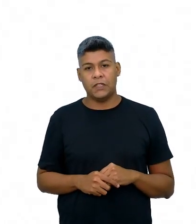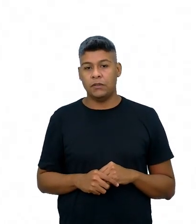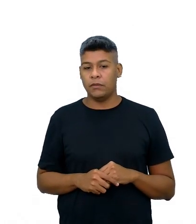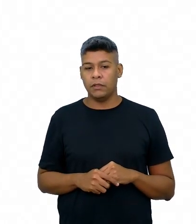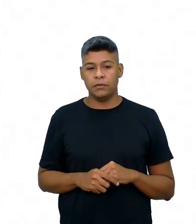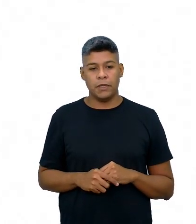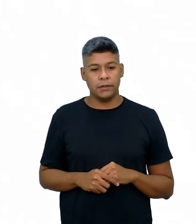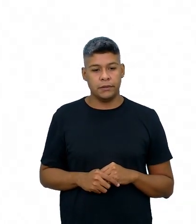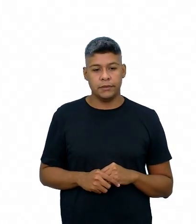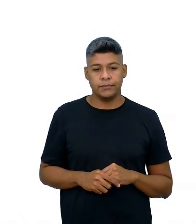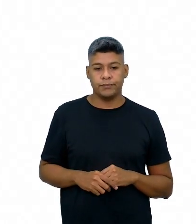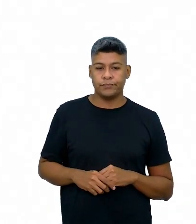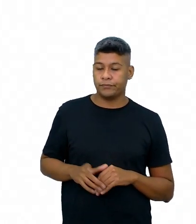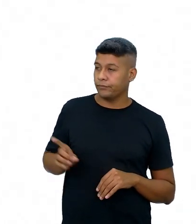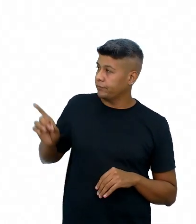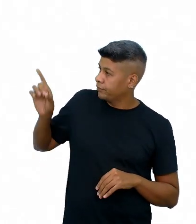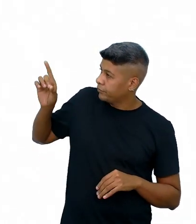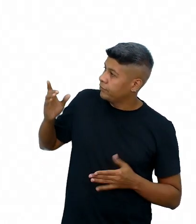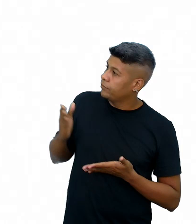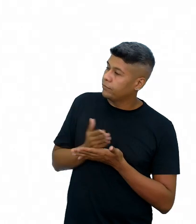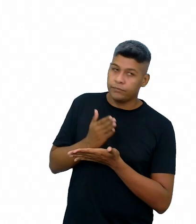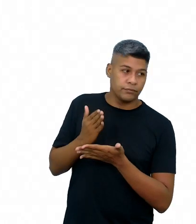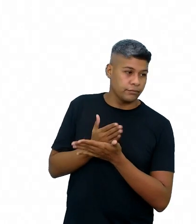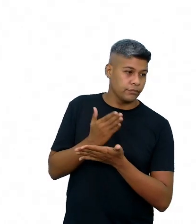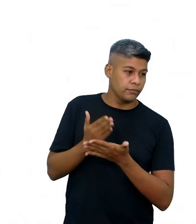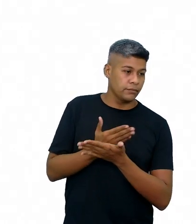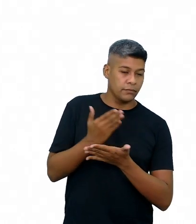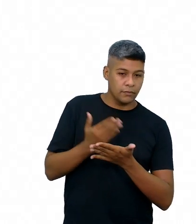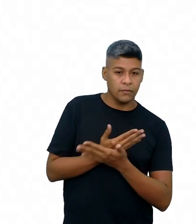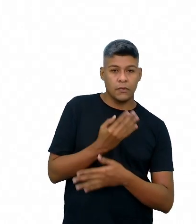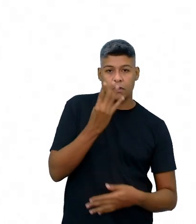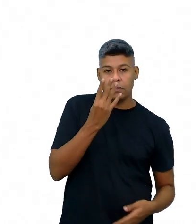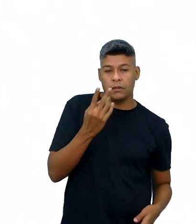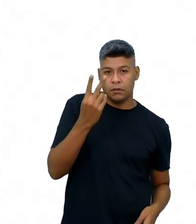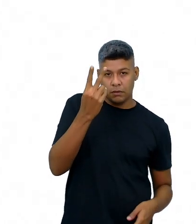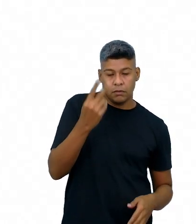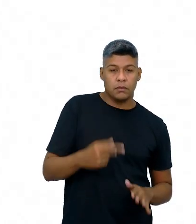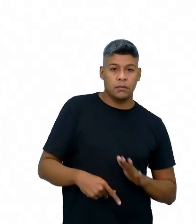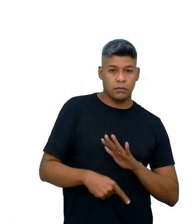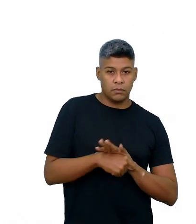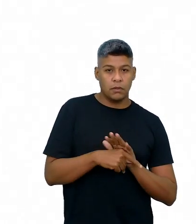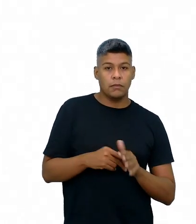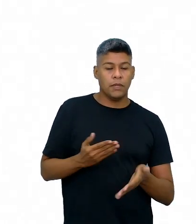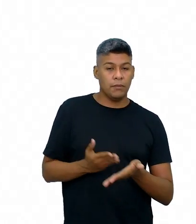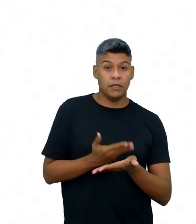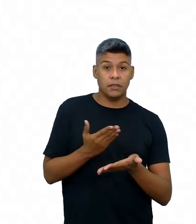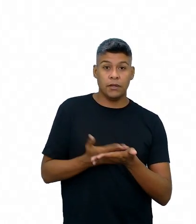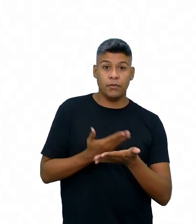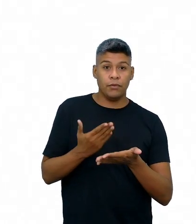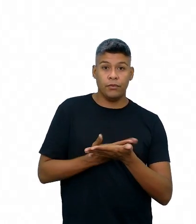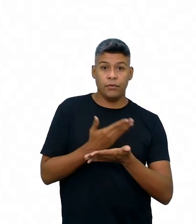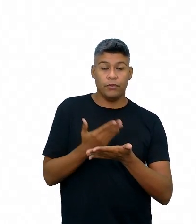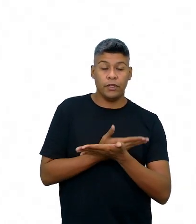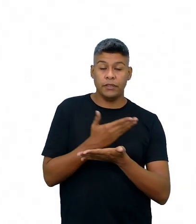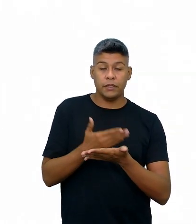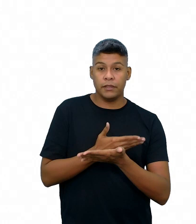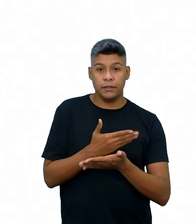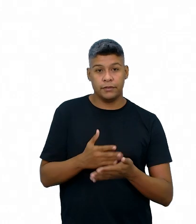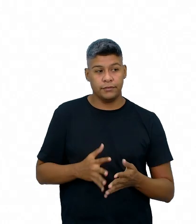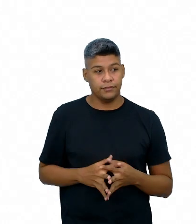Esse quadro está na página 35 e 42 do caderno da primeira série, volume 1.